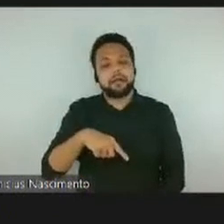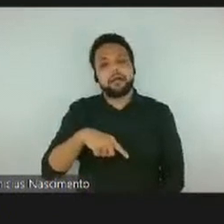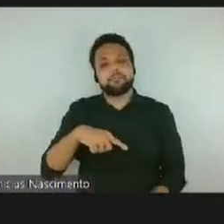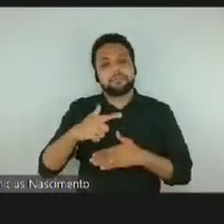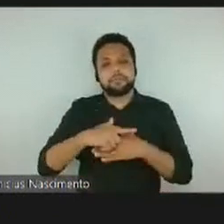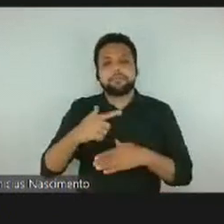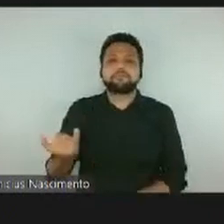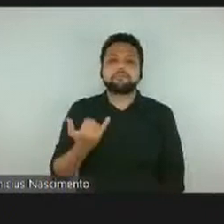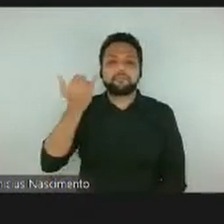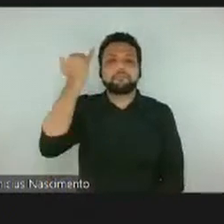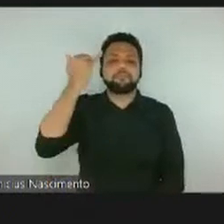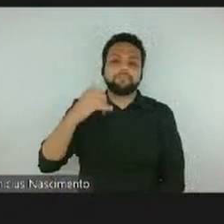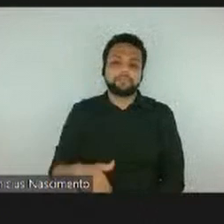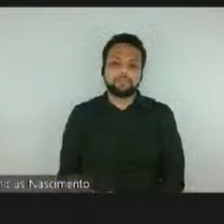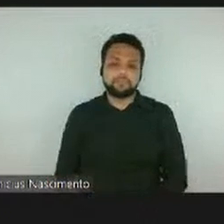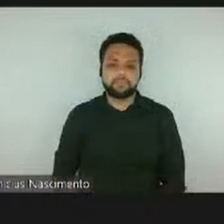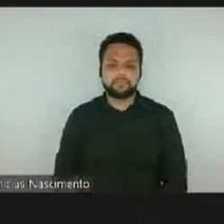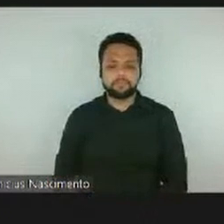do catálogo.